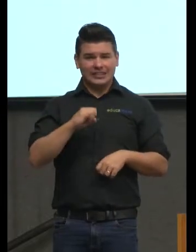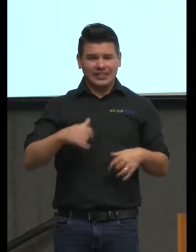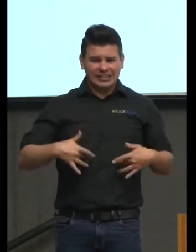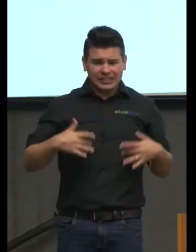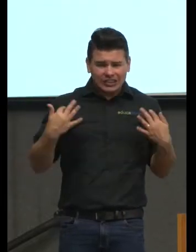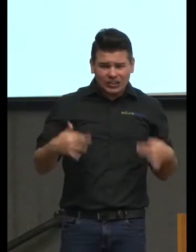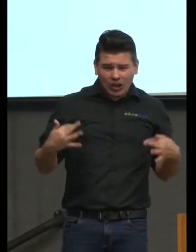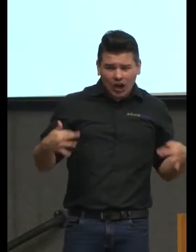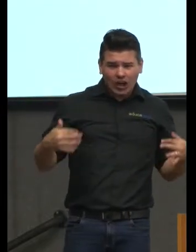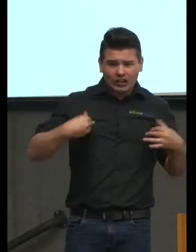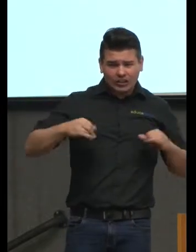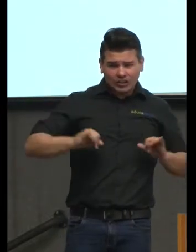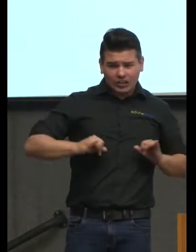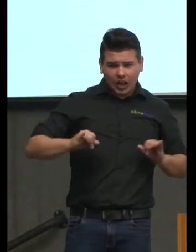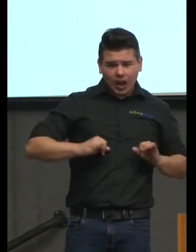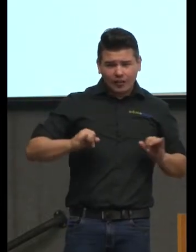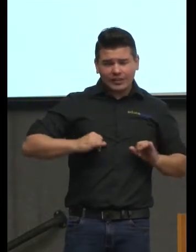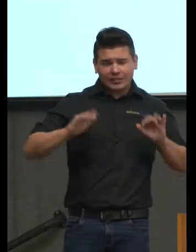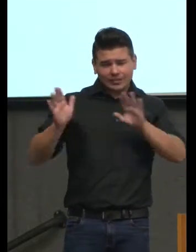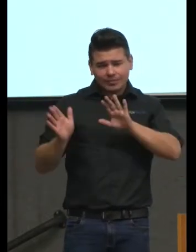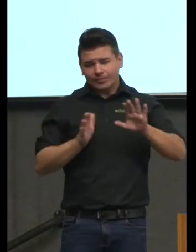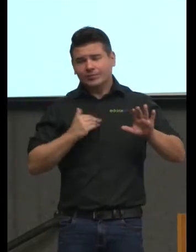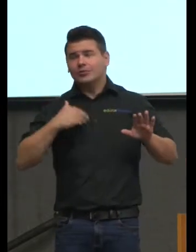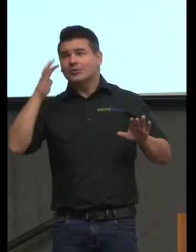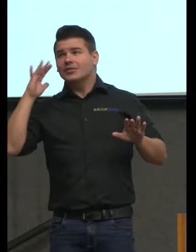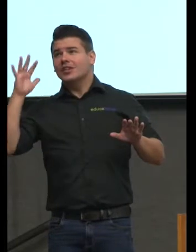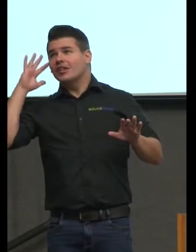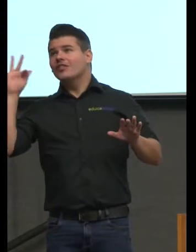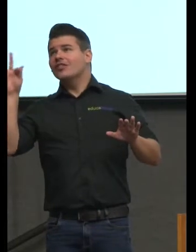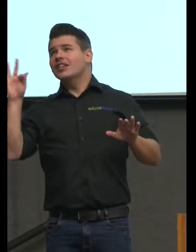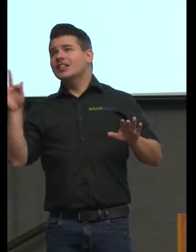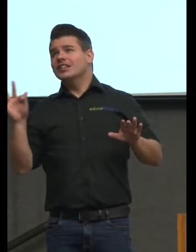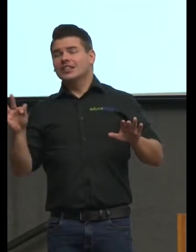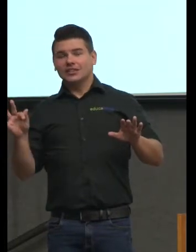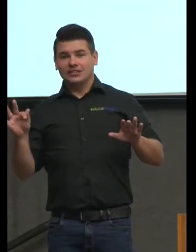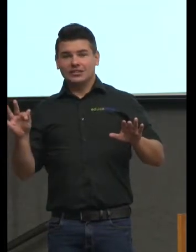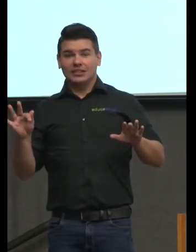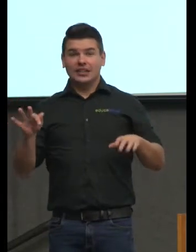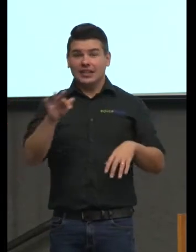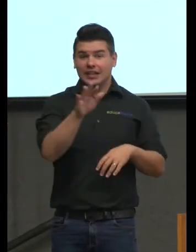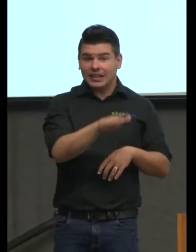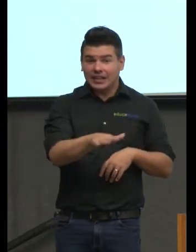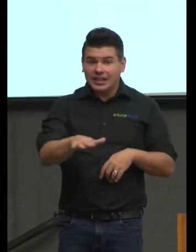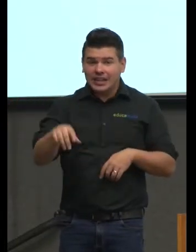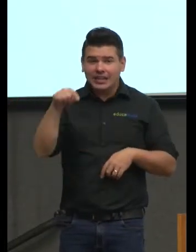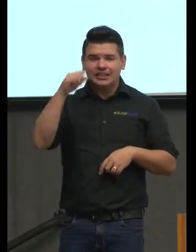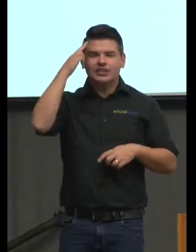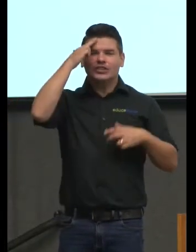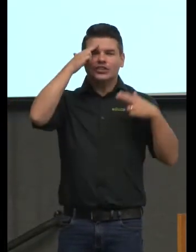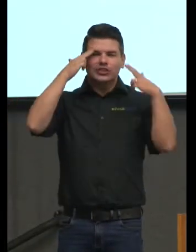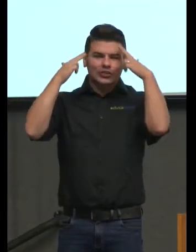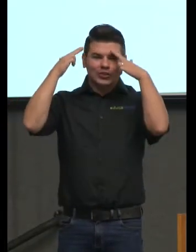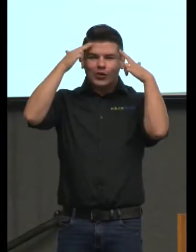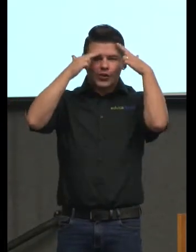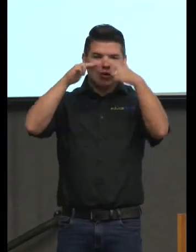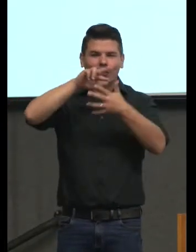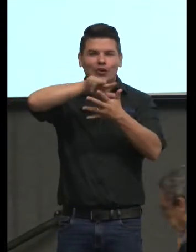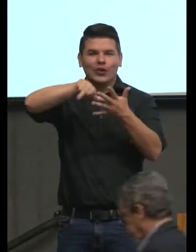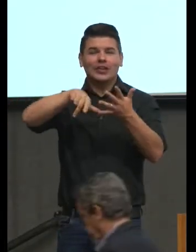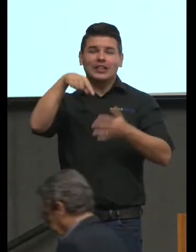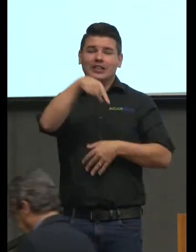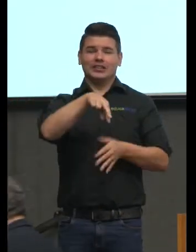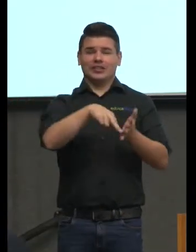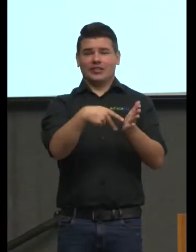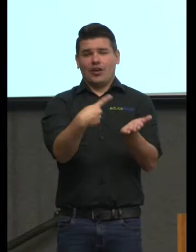dor com sofrimento e sonhando então é isso que é planejar para uma criança